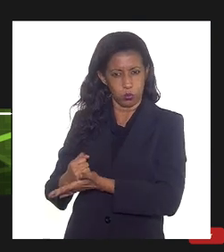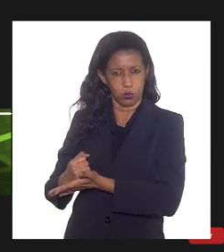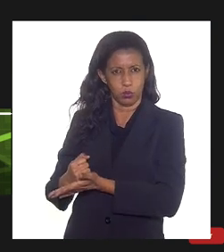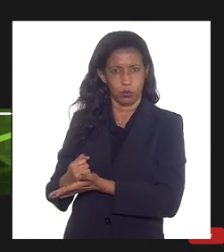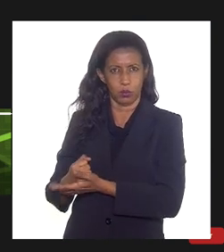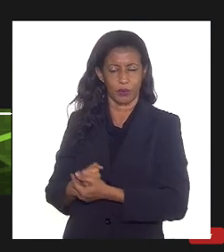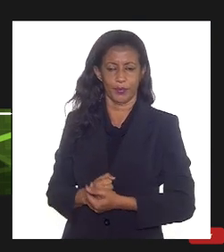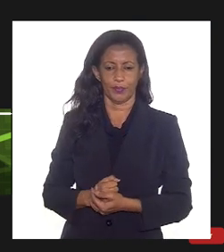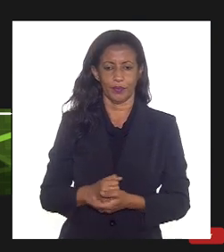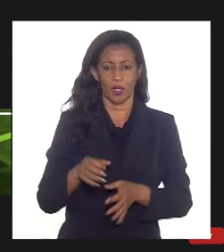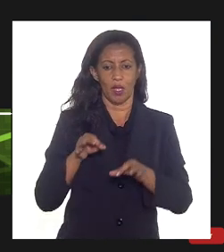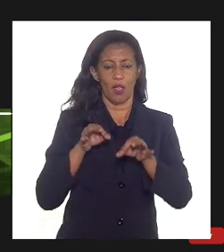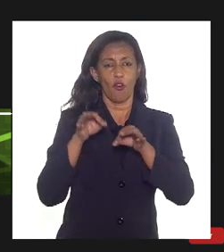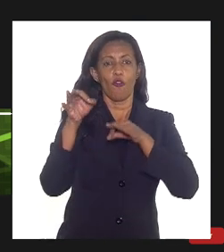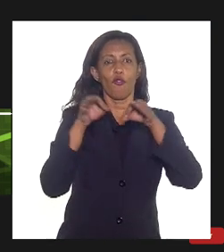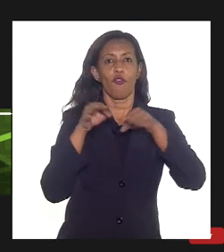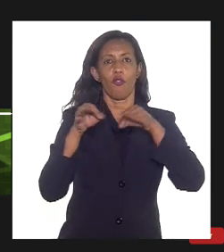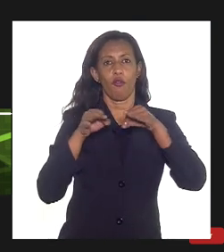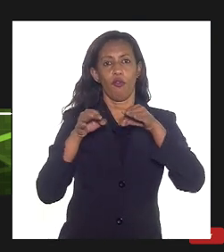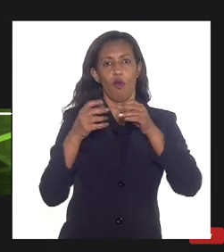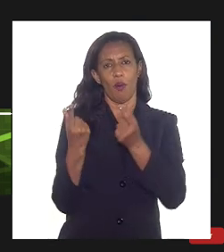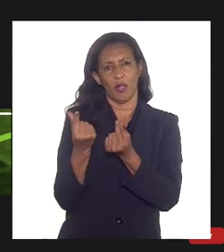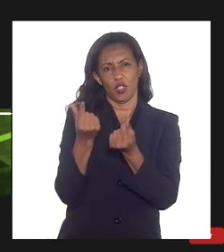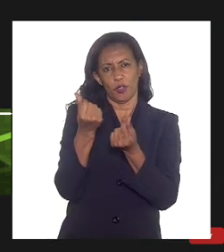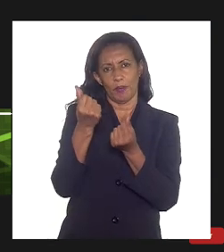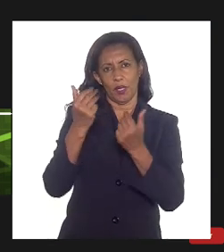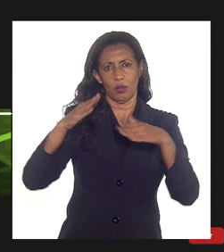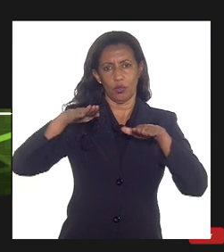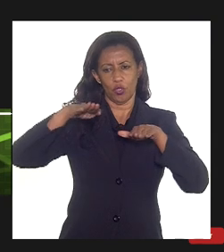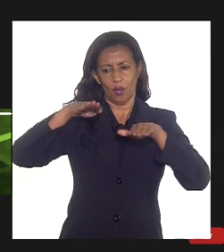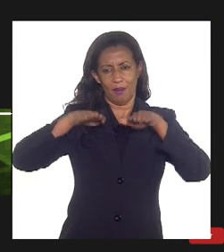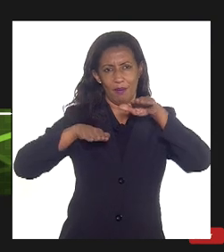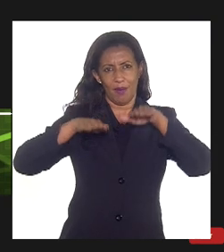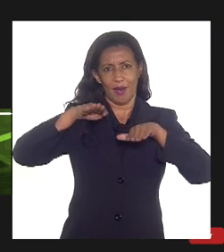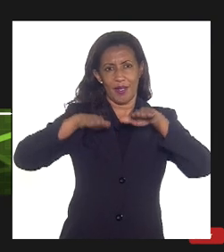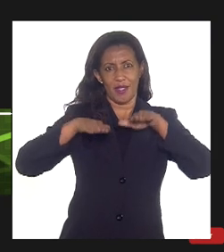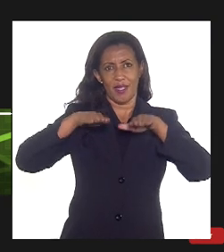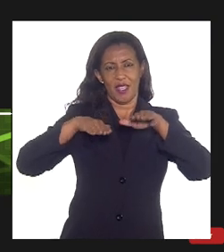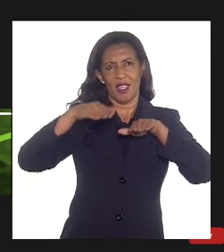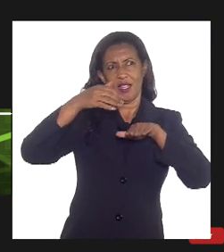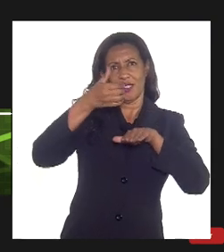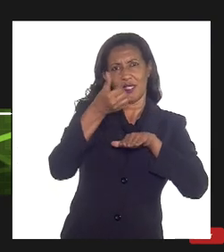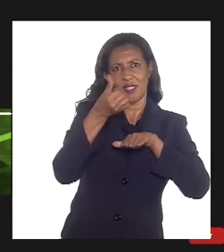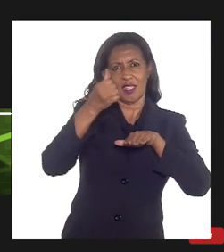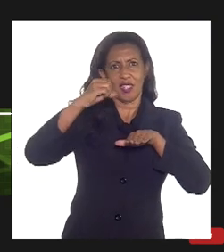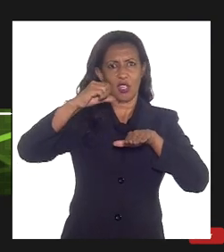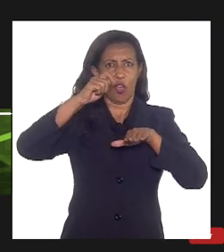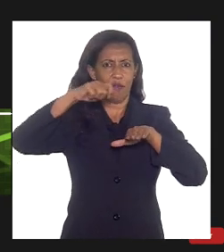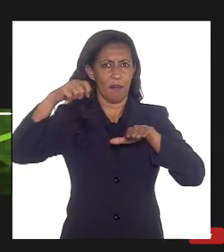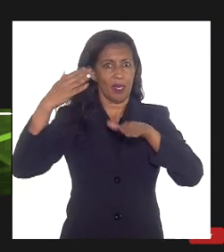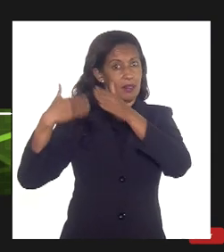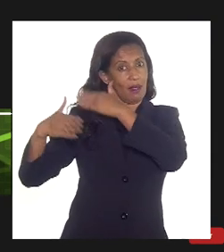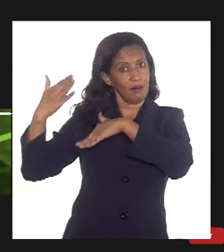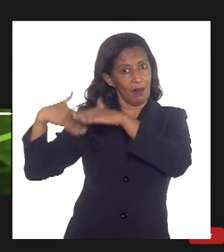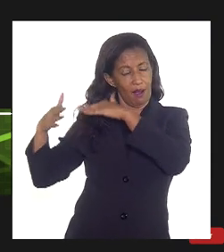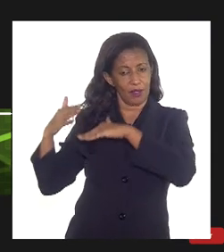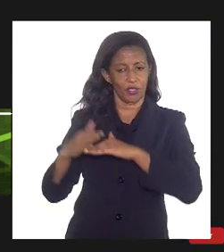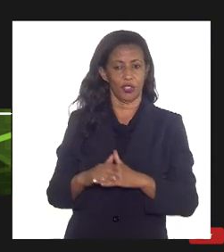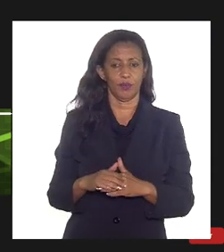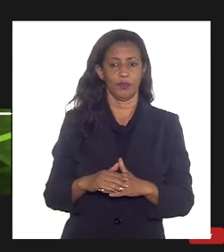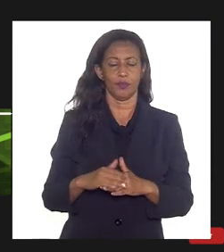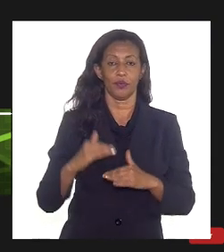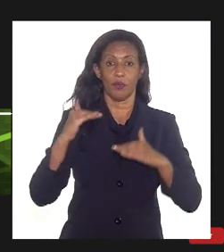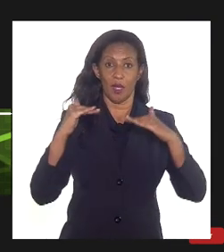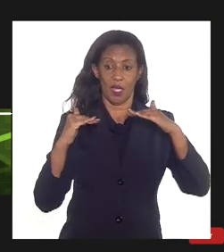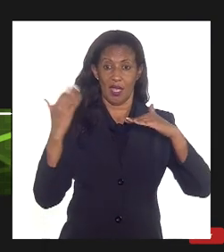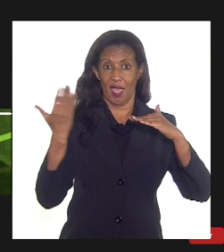a fórmula de preço ela toma uma média de um período de 6 a 9 meses para trás então as variações nos preços internacionais ocorrem e o preço aqui